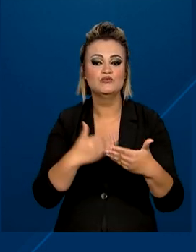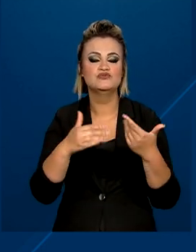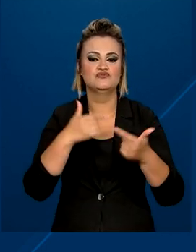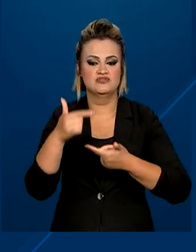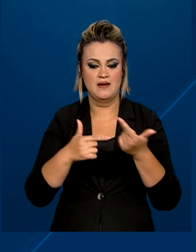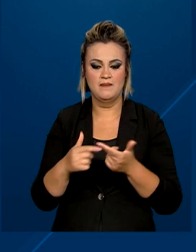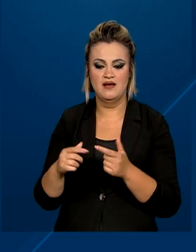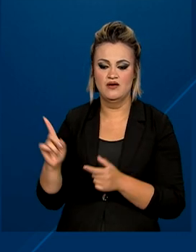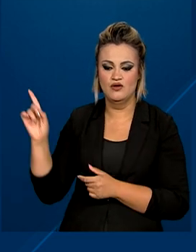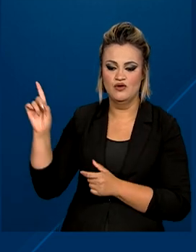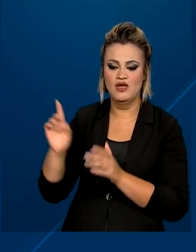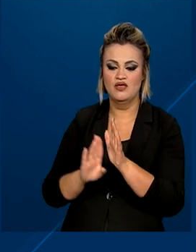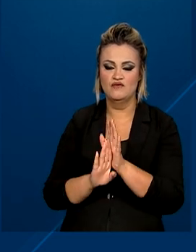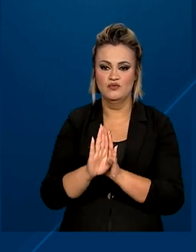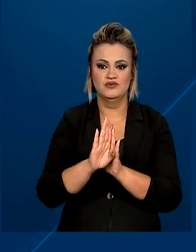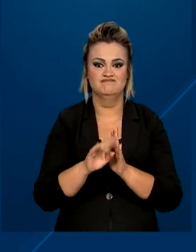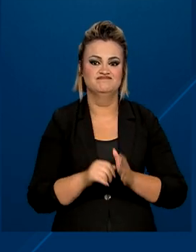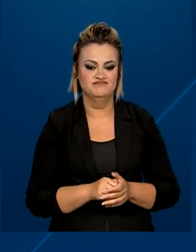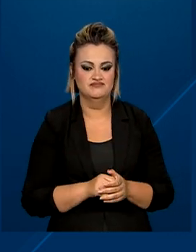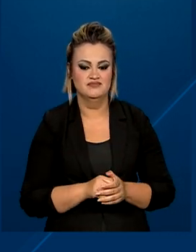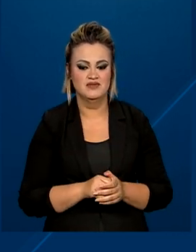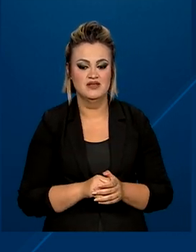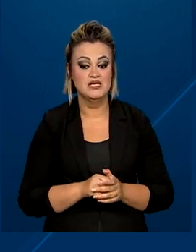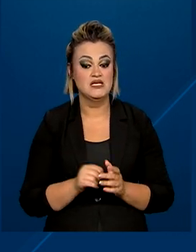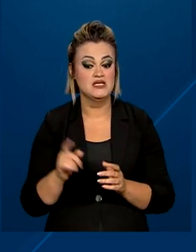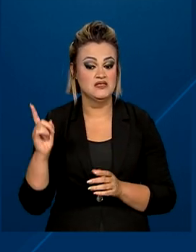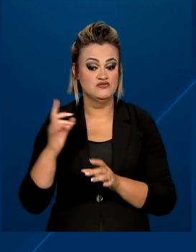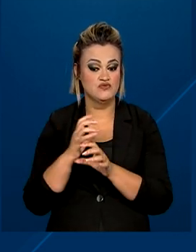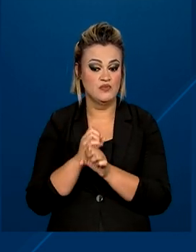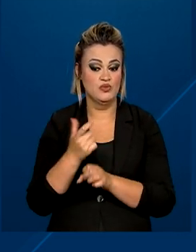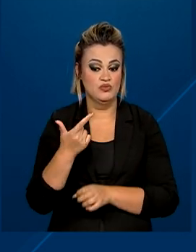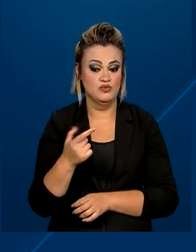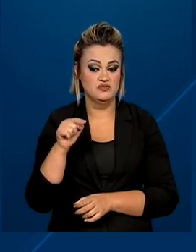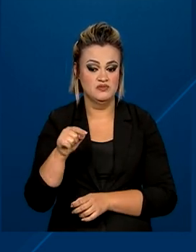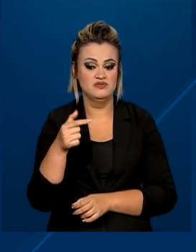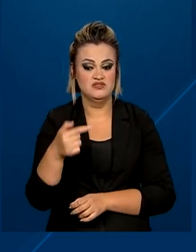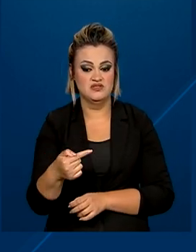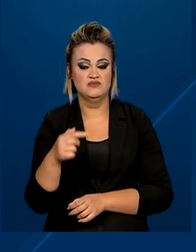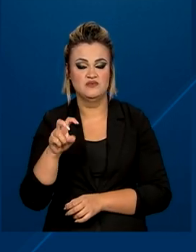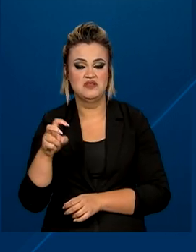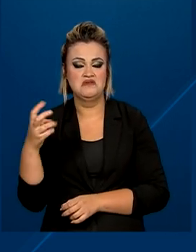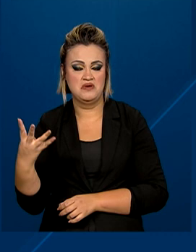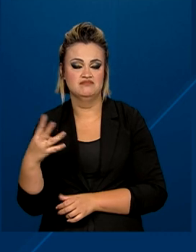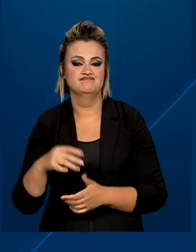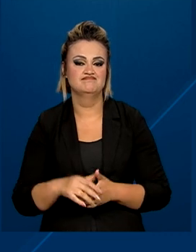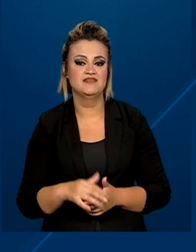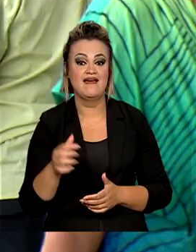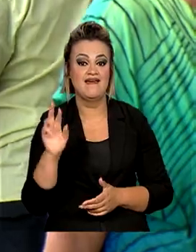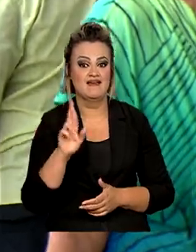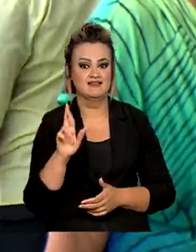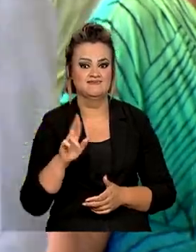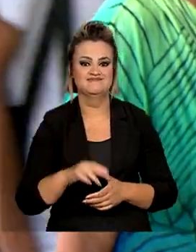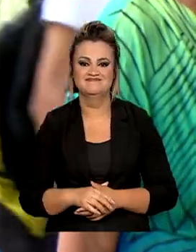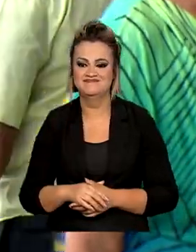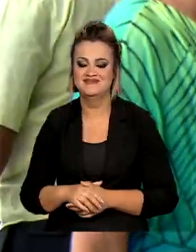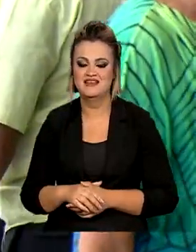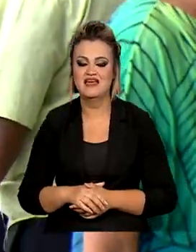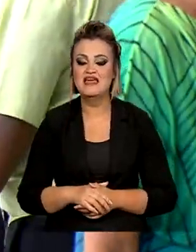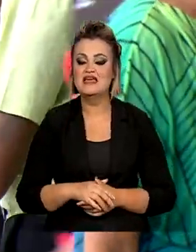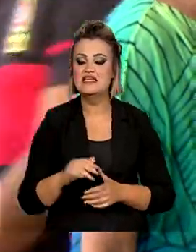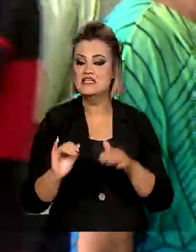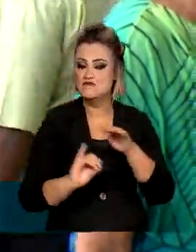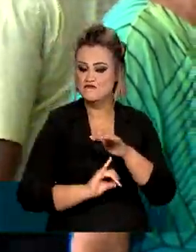em relação ao trimestre anterior e ficou em 2.754 reais. E a taxa de